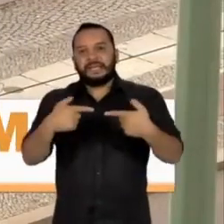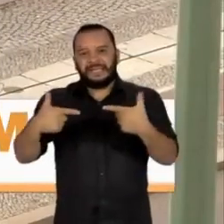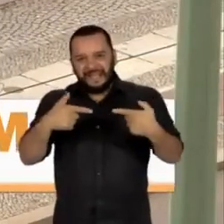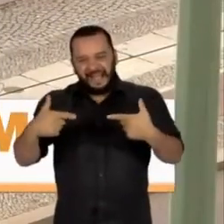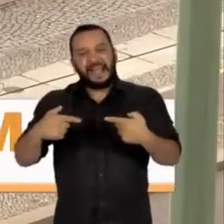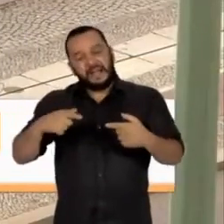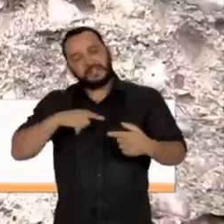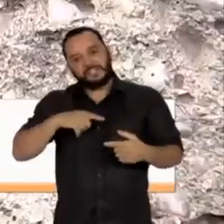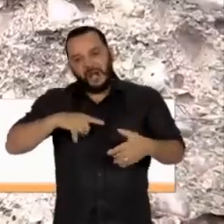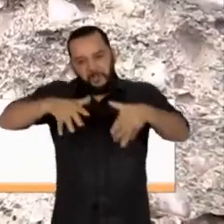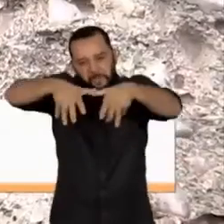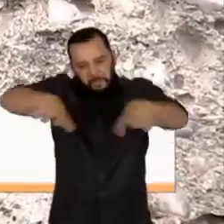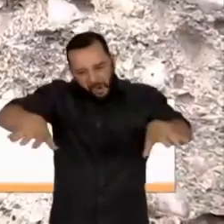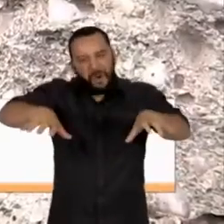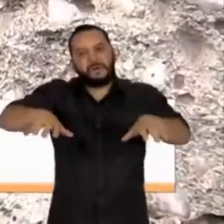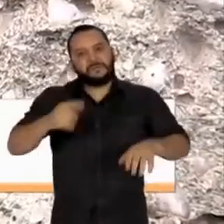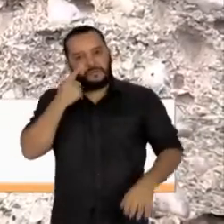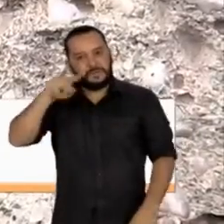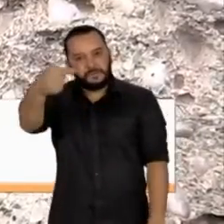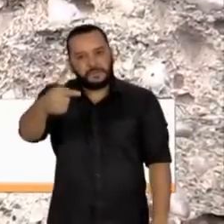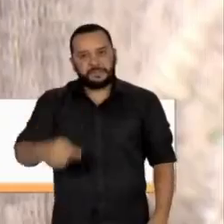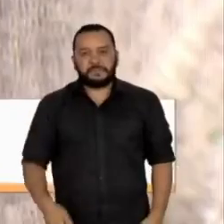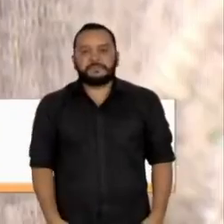dividiu o mundo em dois blocos. Voltamos já.